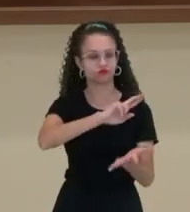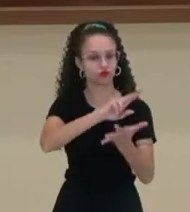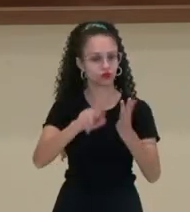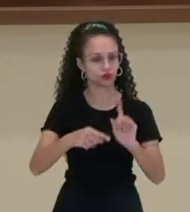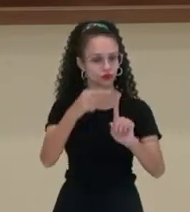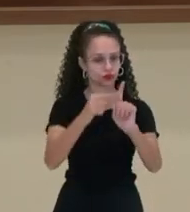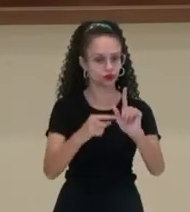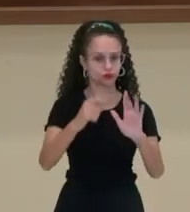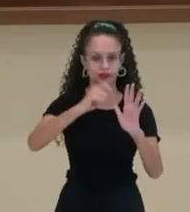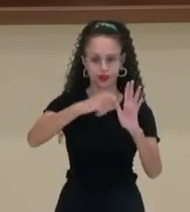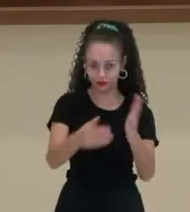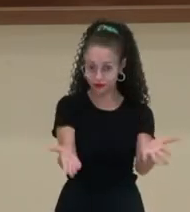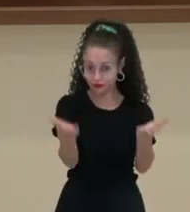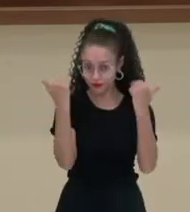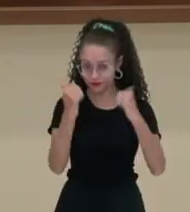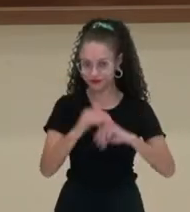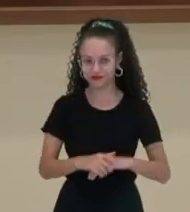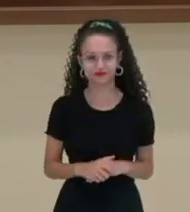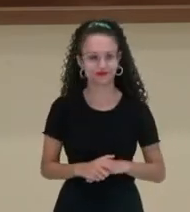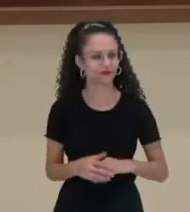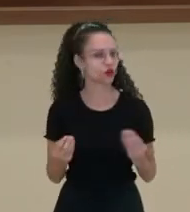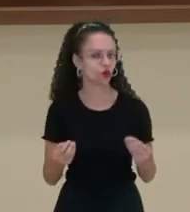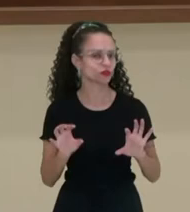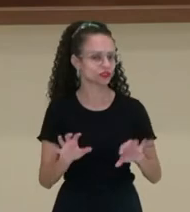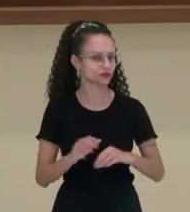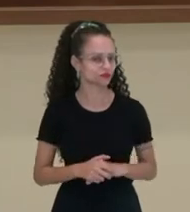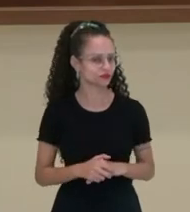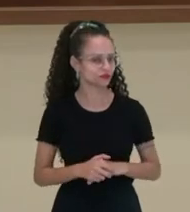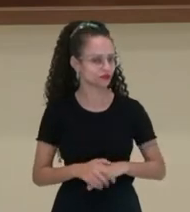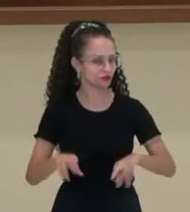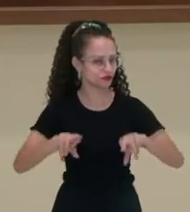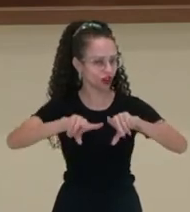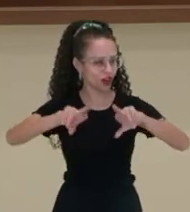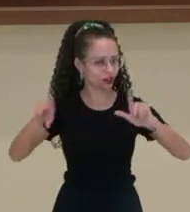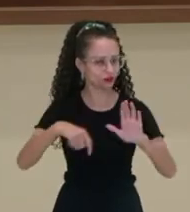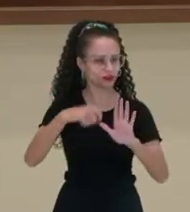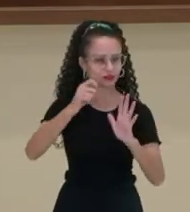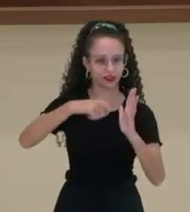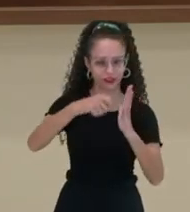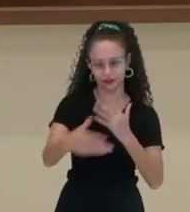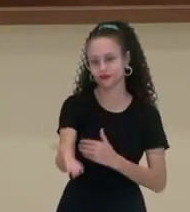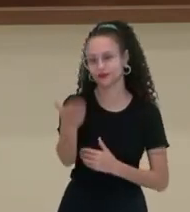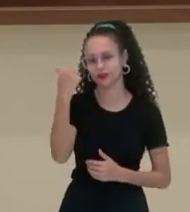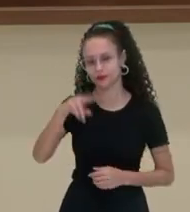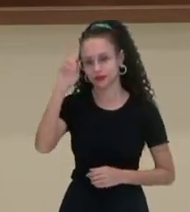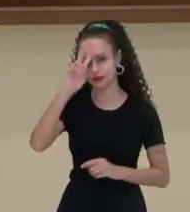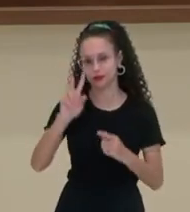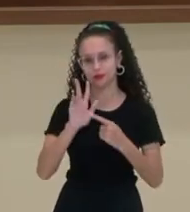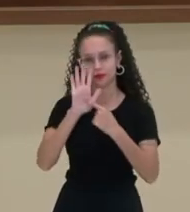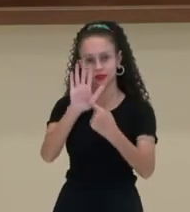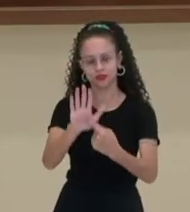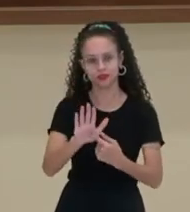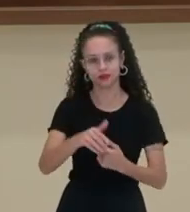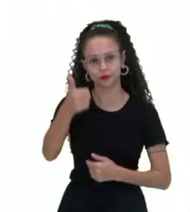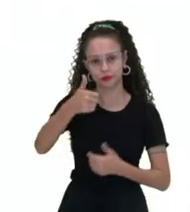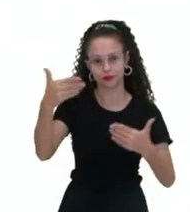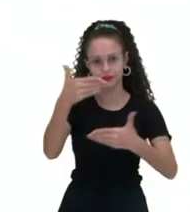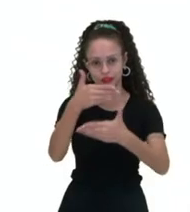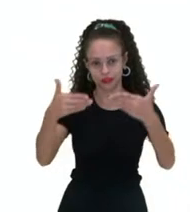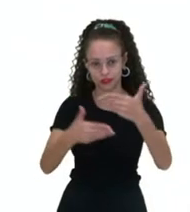calendário. Bora lá? Como assim? Vários calendários? Embarque nessa história, eu vou apresentar para vocês o primeiro slide.